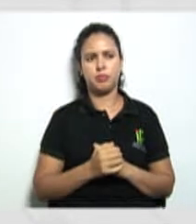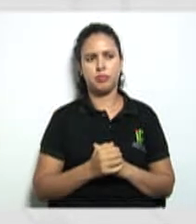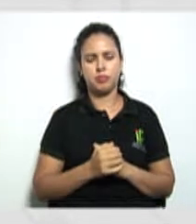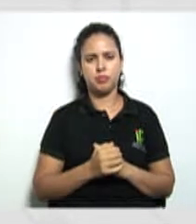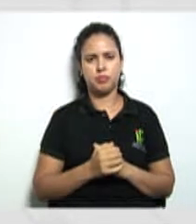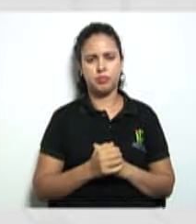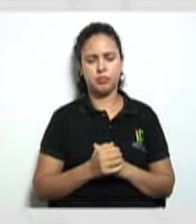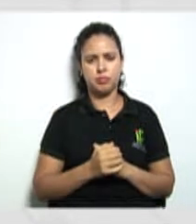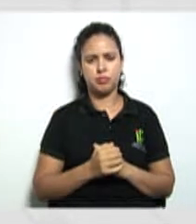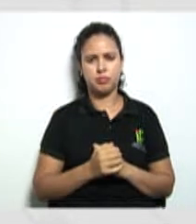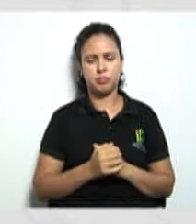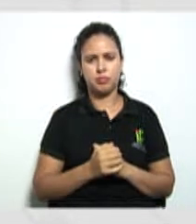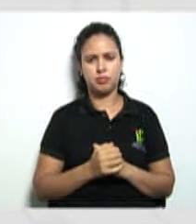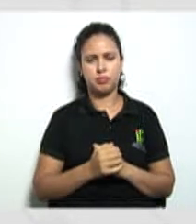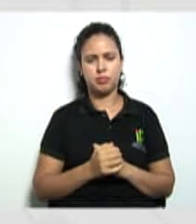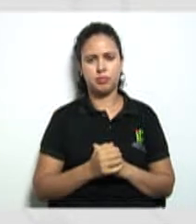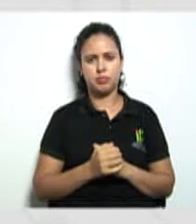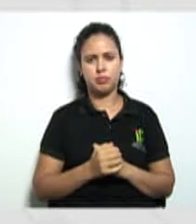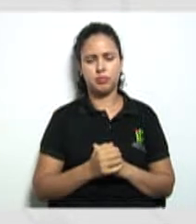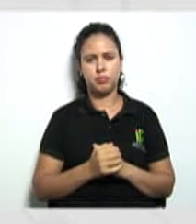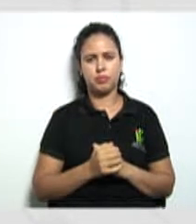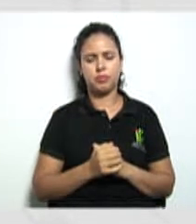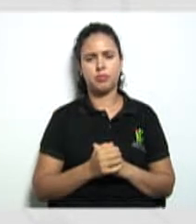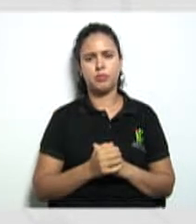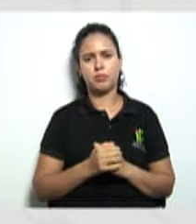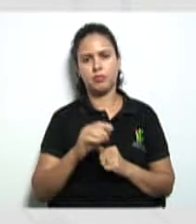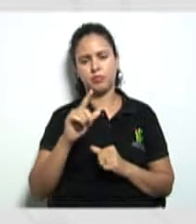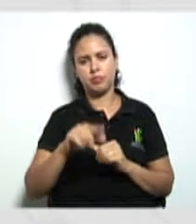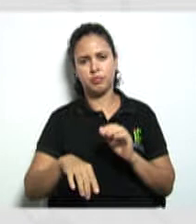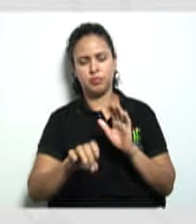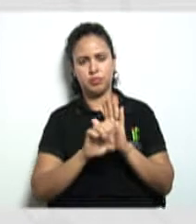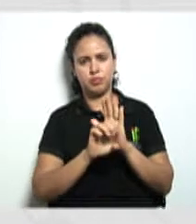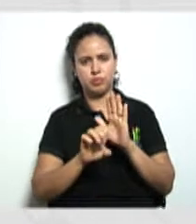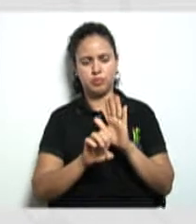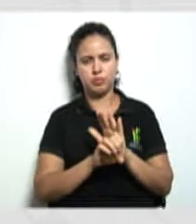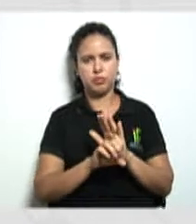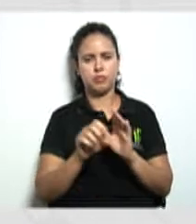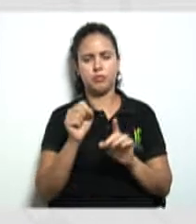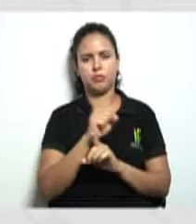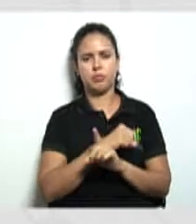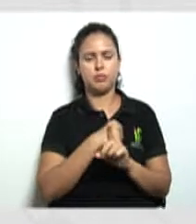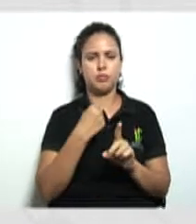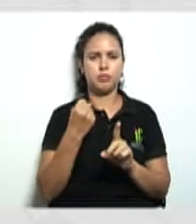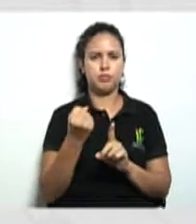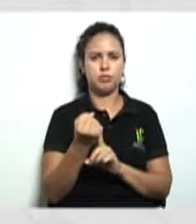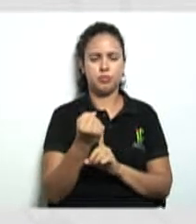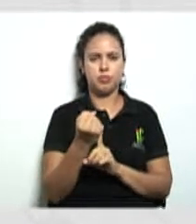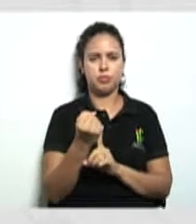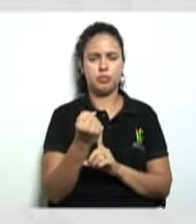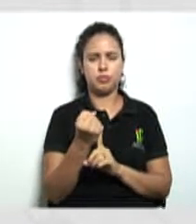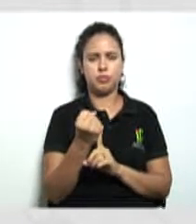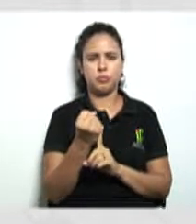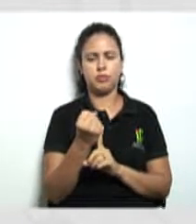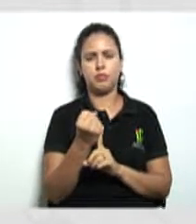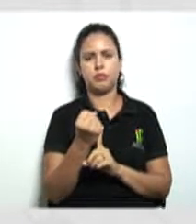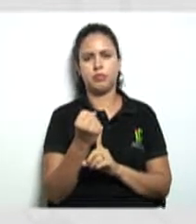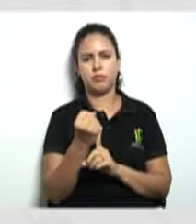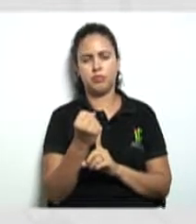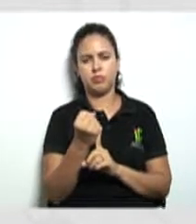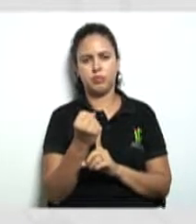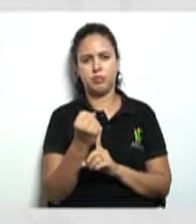a aprovação do estatuto da sociedade o número nacionalidade e estado civil